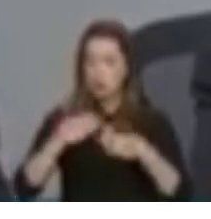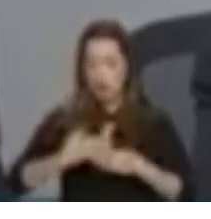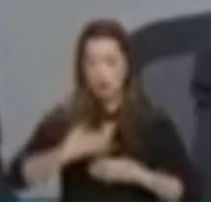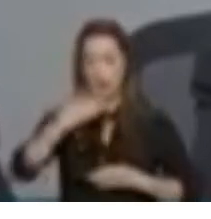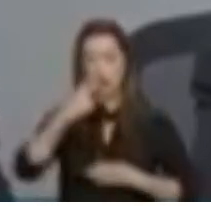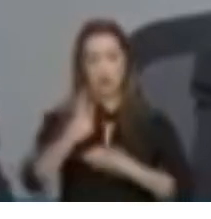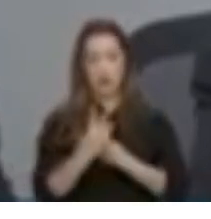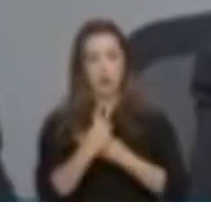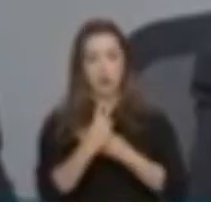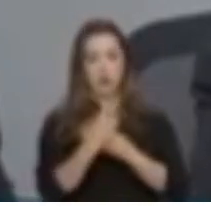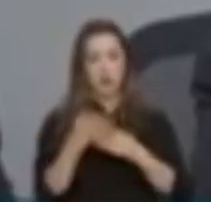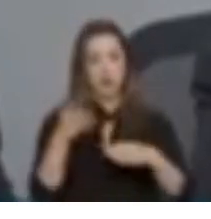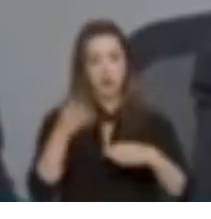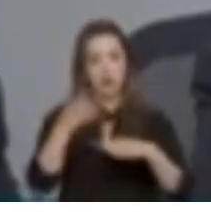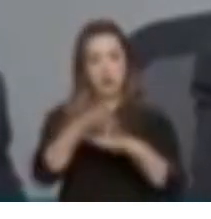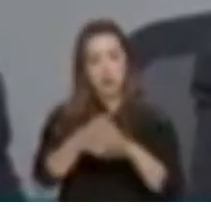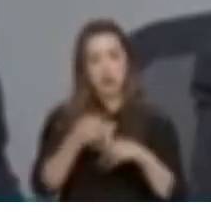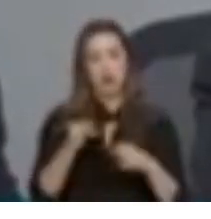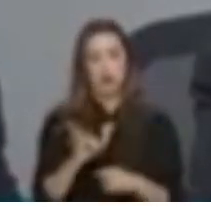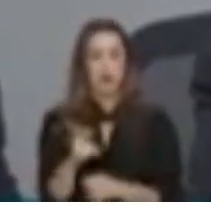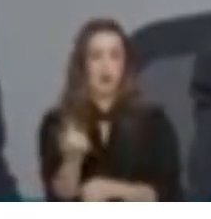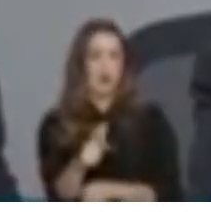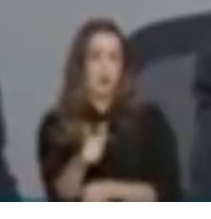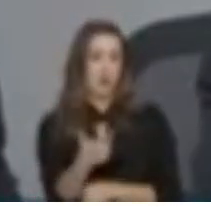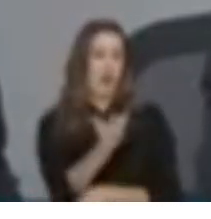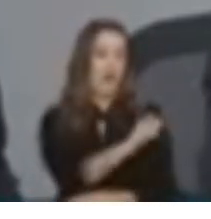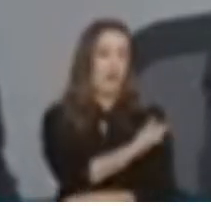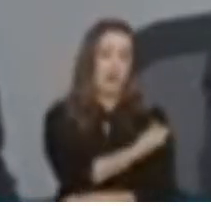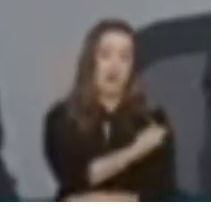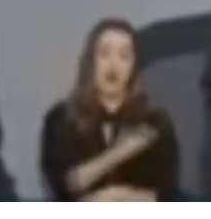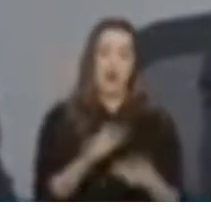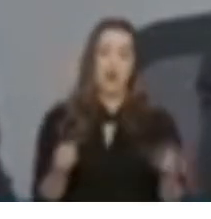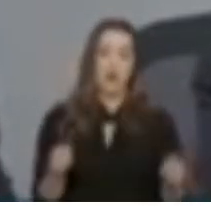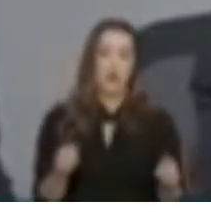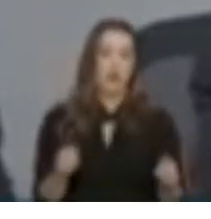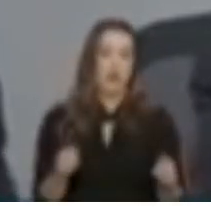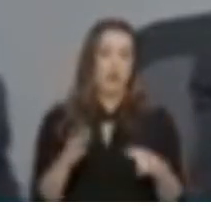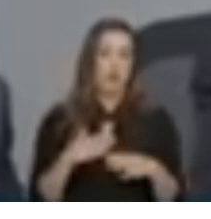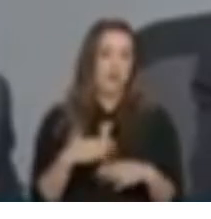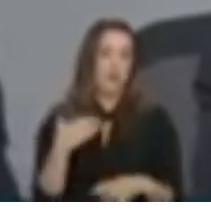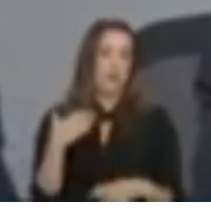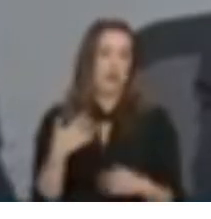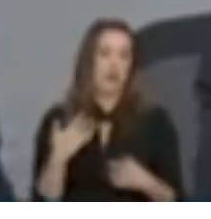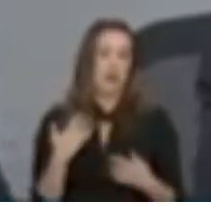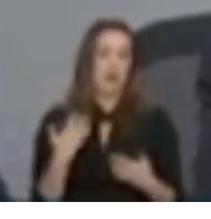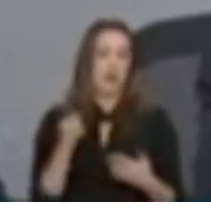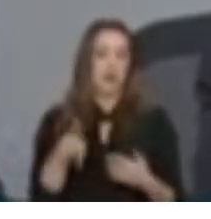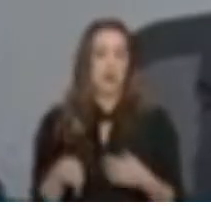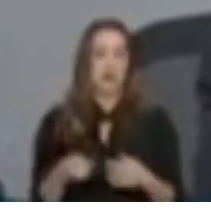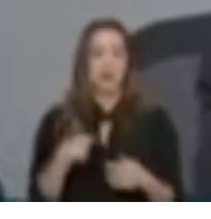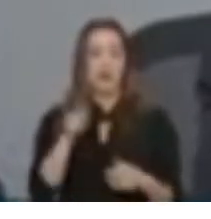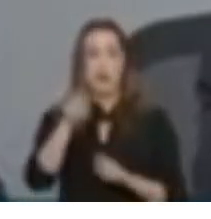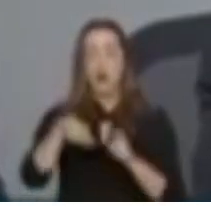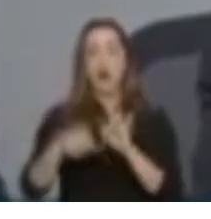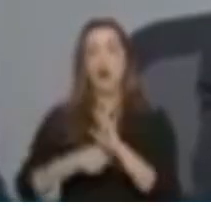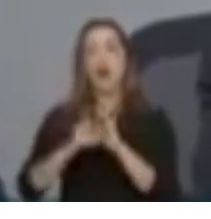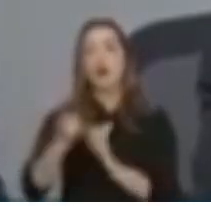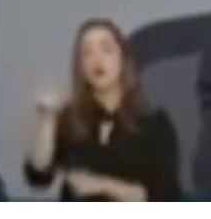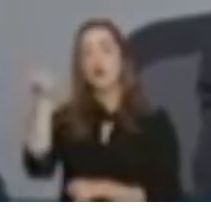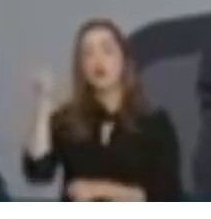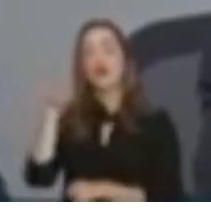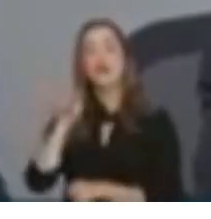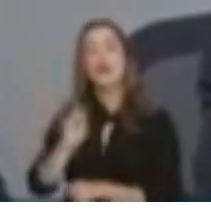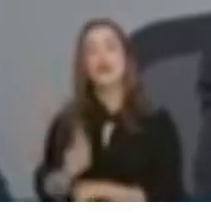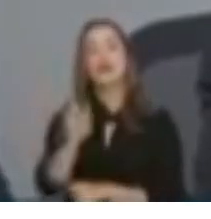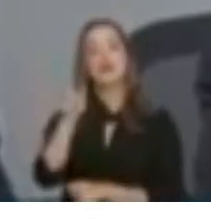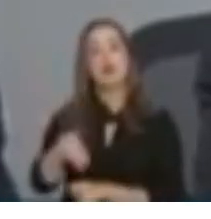imunidade e atravesso aquilo dali. Se eu não tenho vacina, a humanidade antigamente expunha intencionalmente as